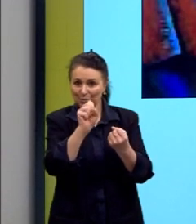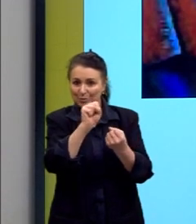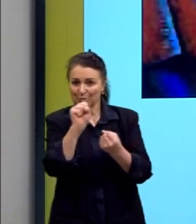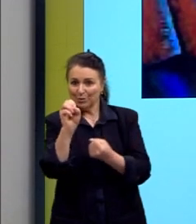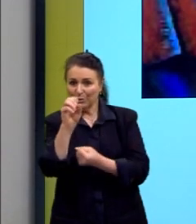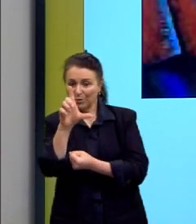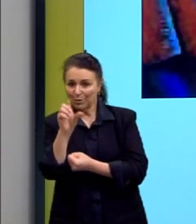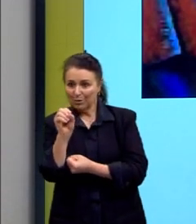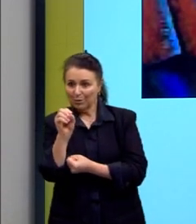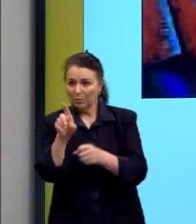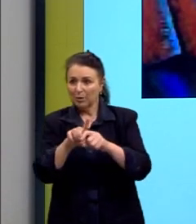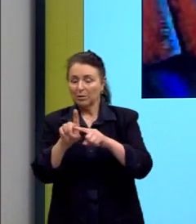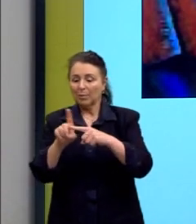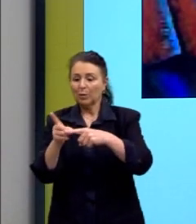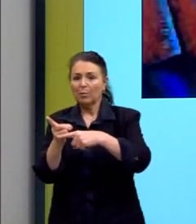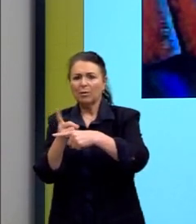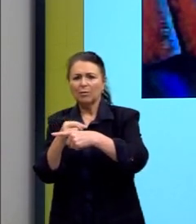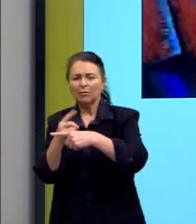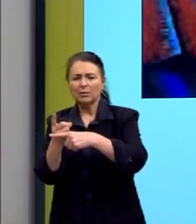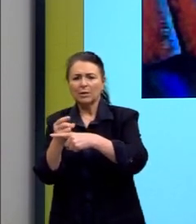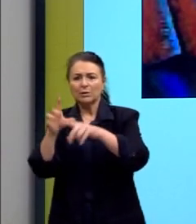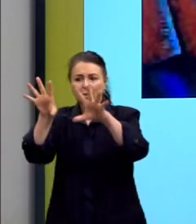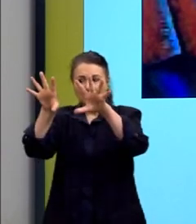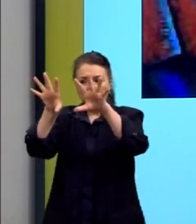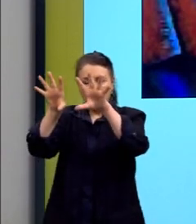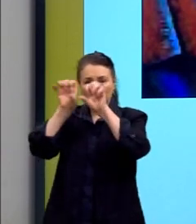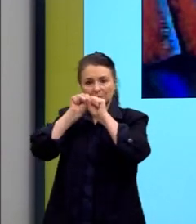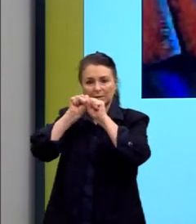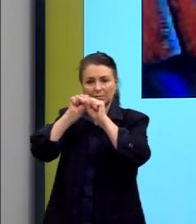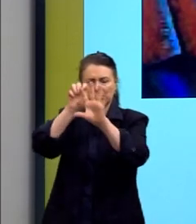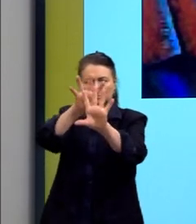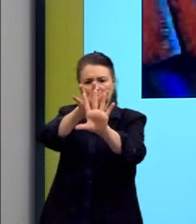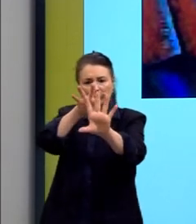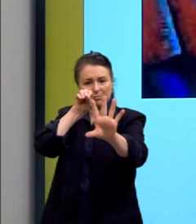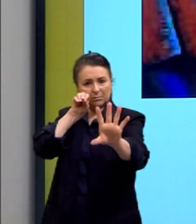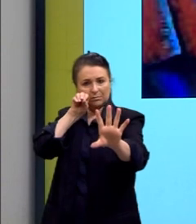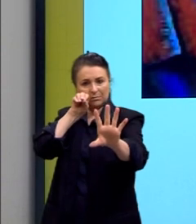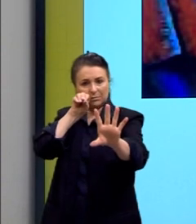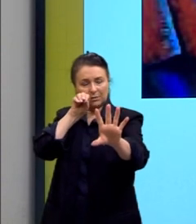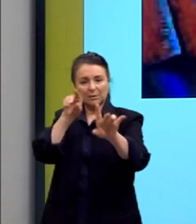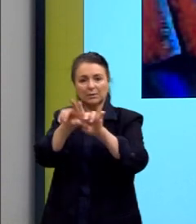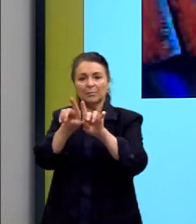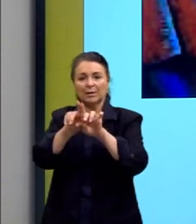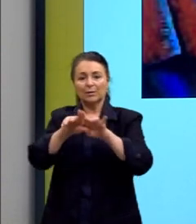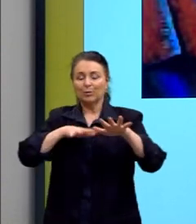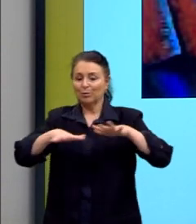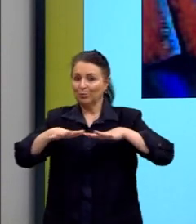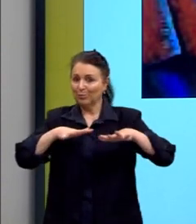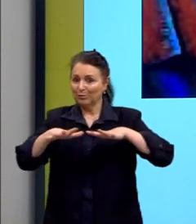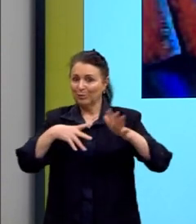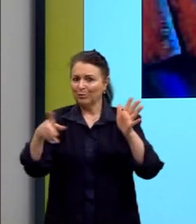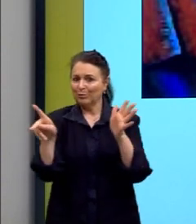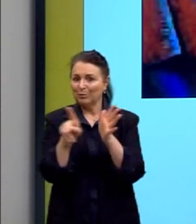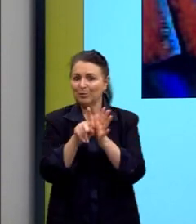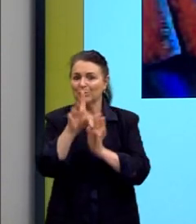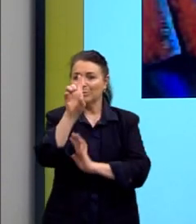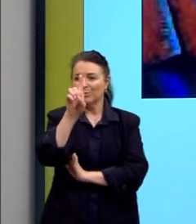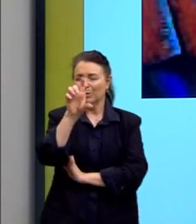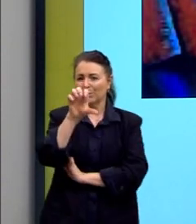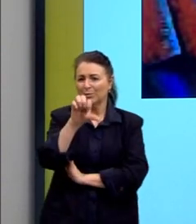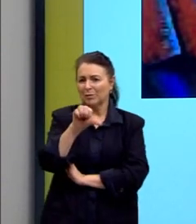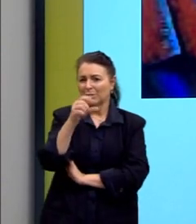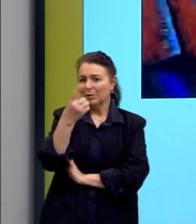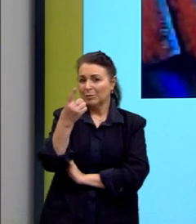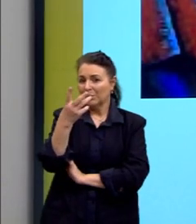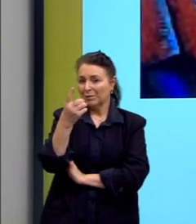e Velocidade Abstrata, do Giacomo Bala, outro grande artista do movimento futurista. Lá de 1913, a